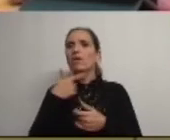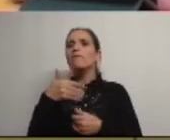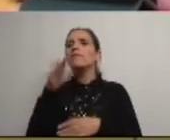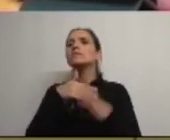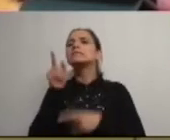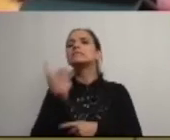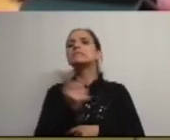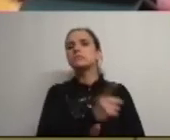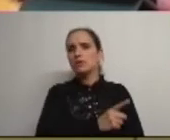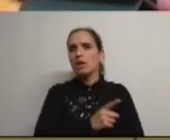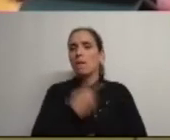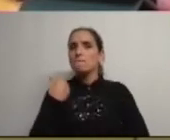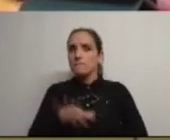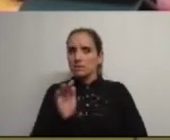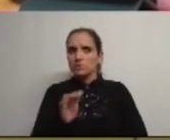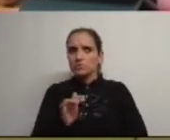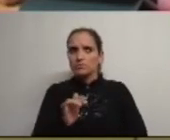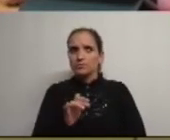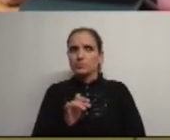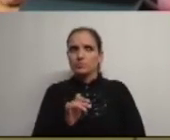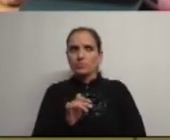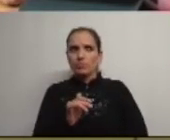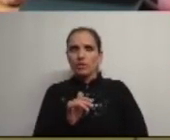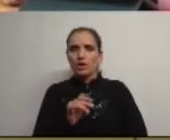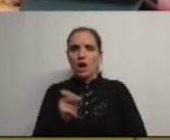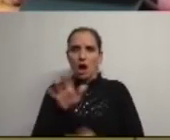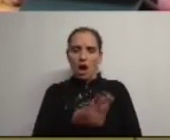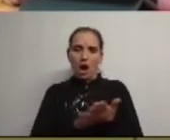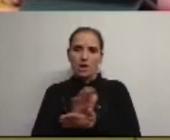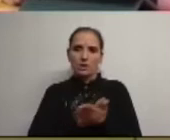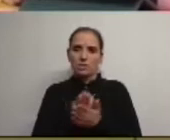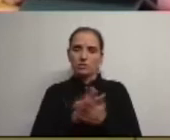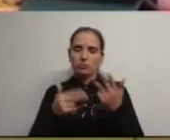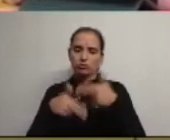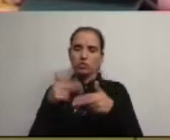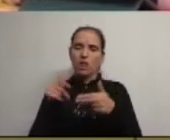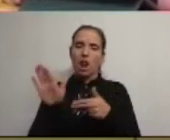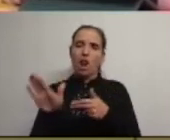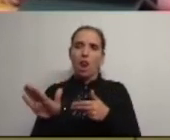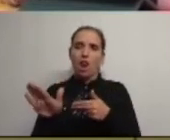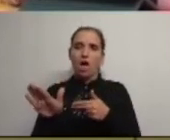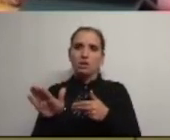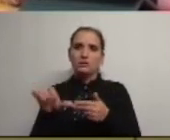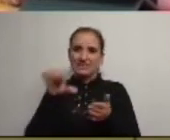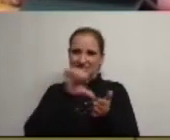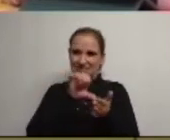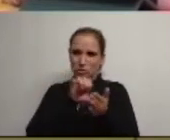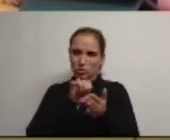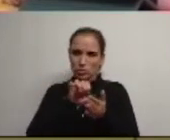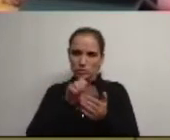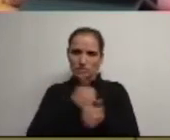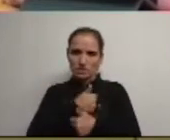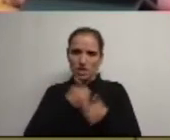é queremos fazer deles mas a área construída que lá está no centro da cidade